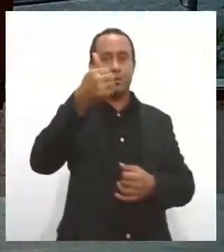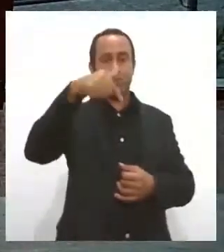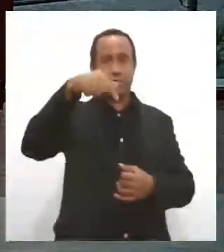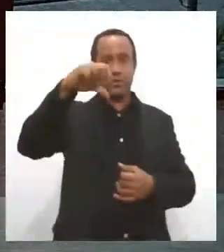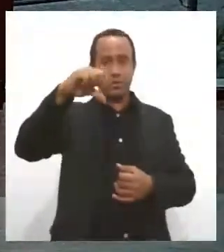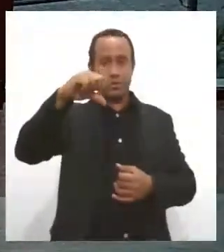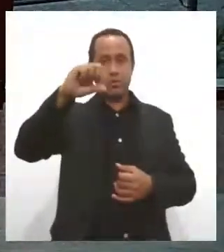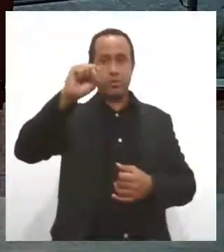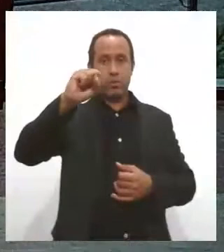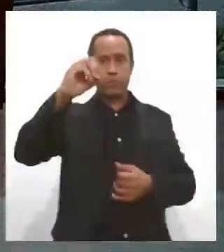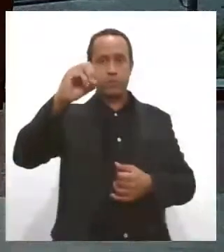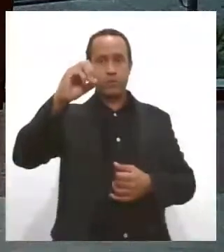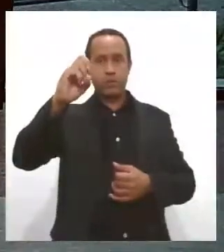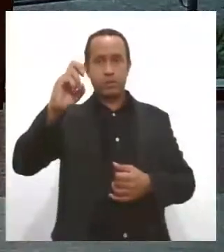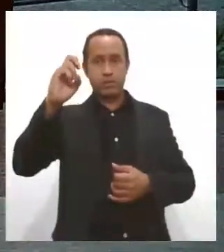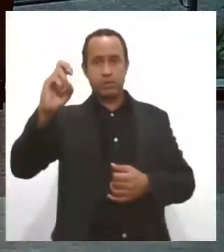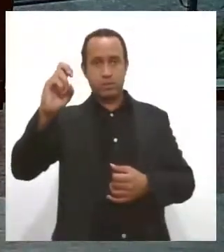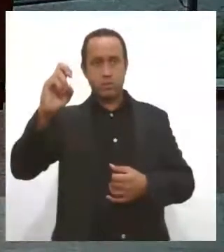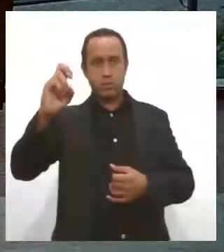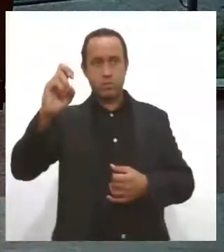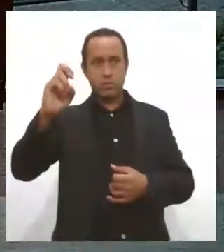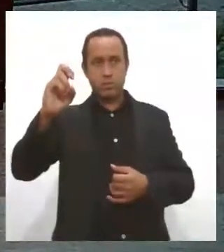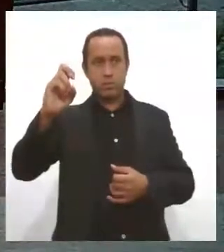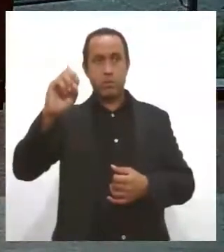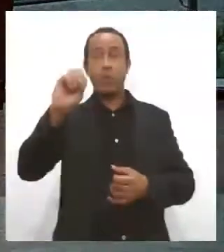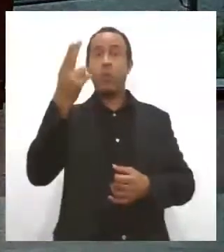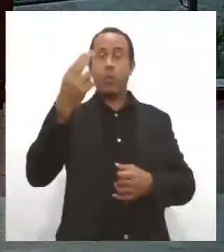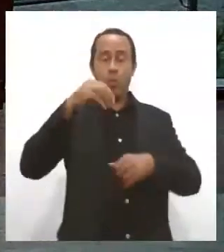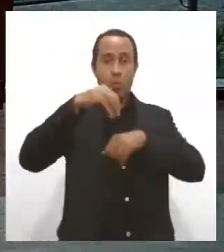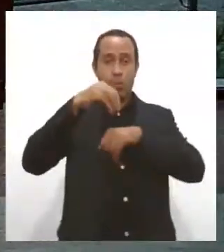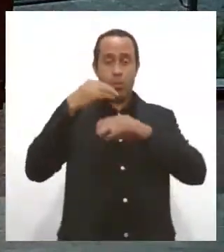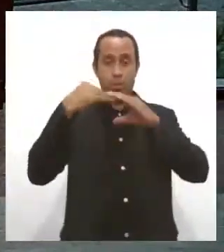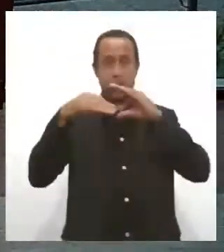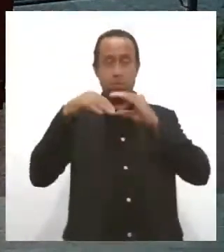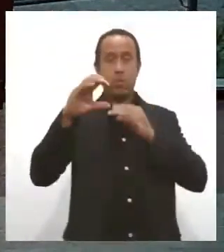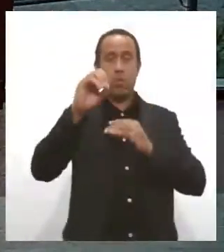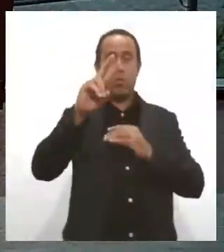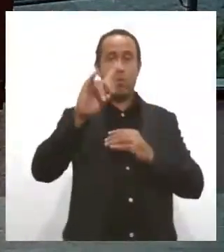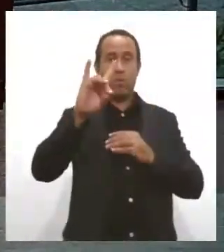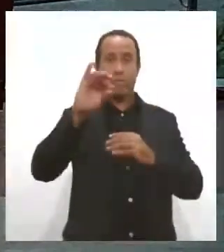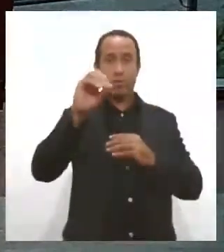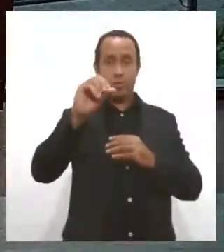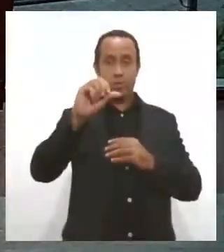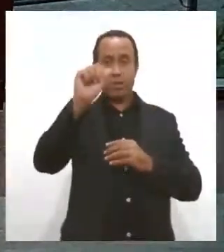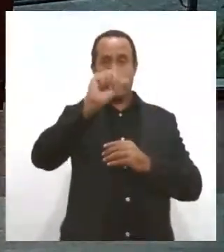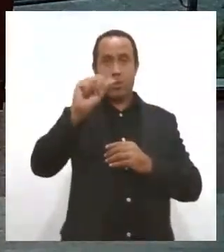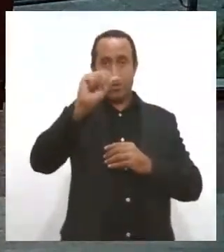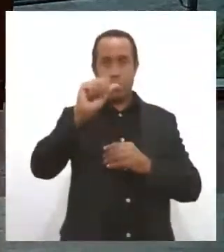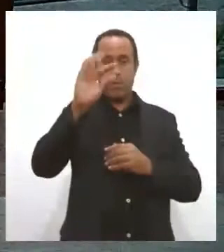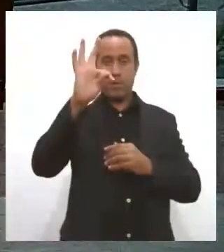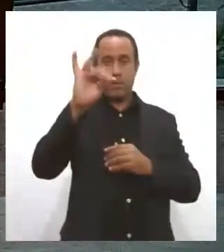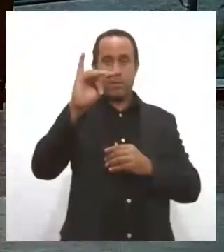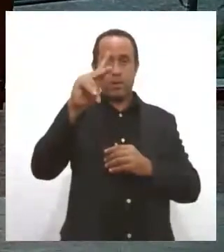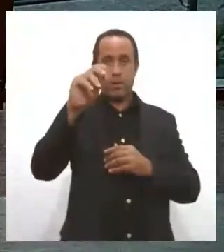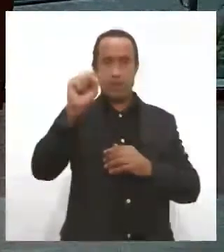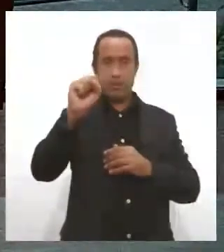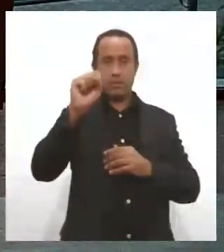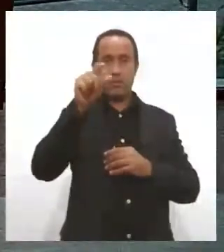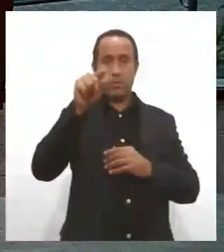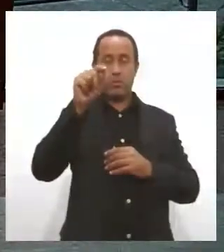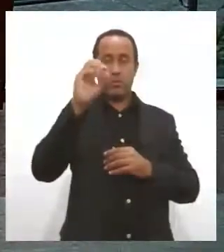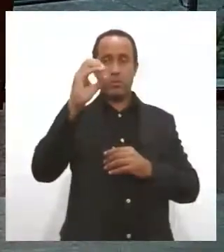-8055 ou pelo e-mail ouvidoria.itps.se.gov